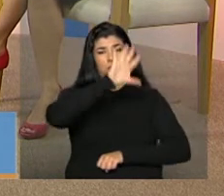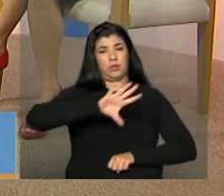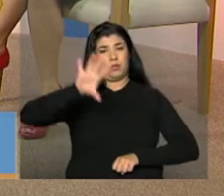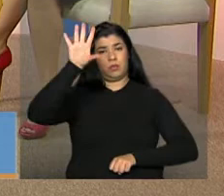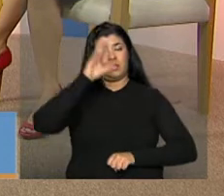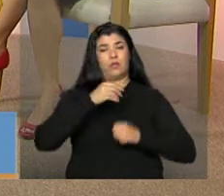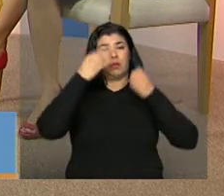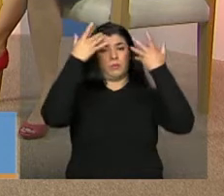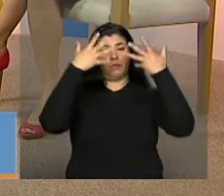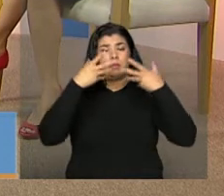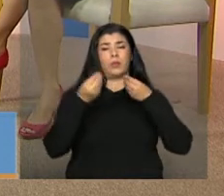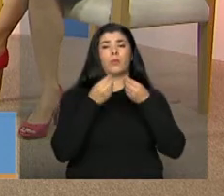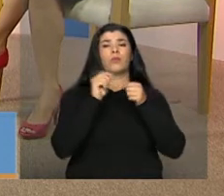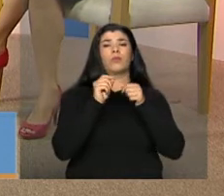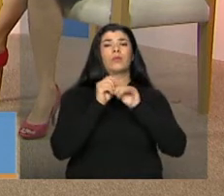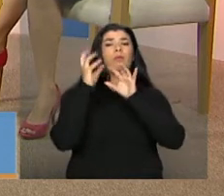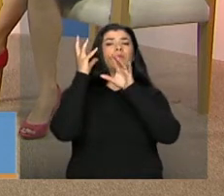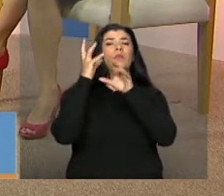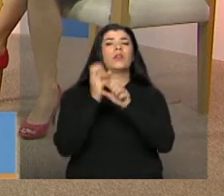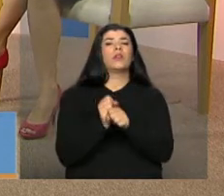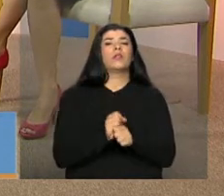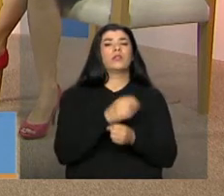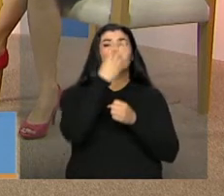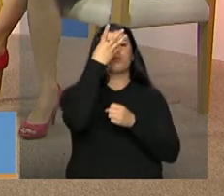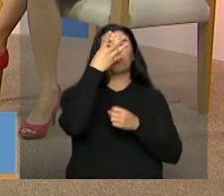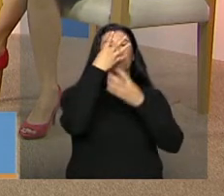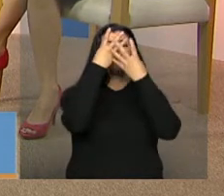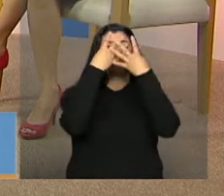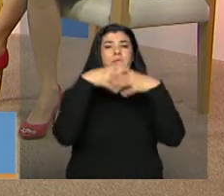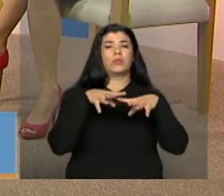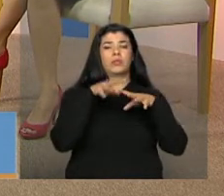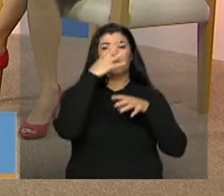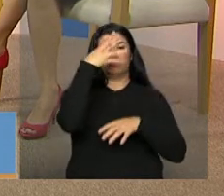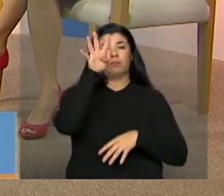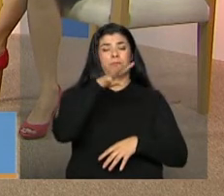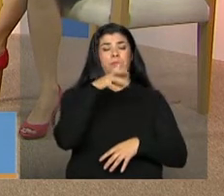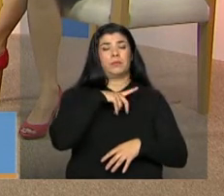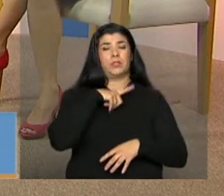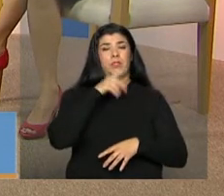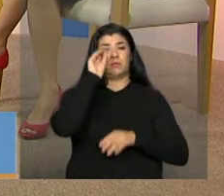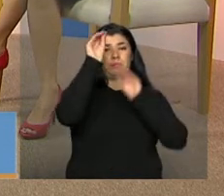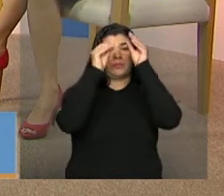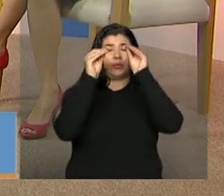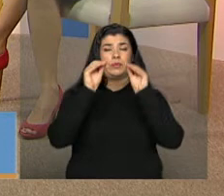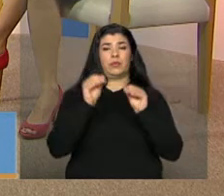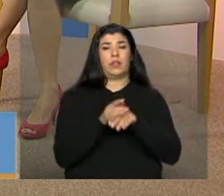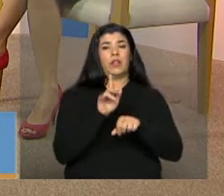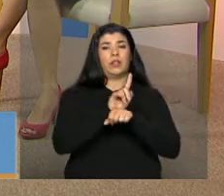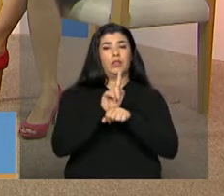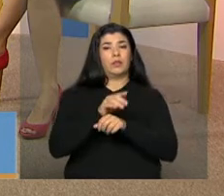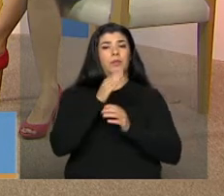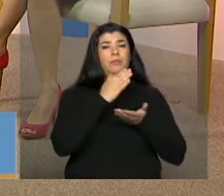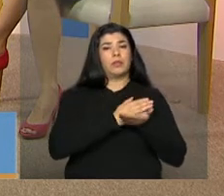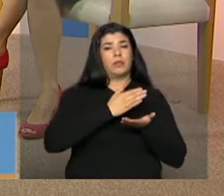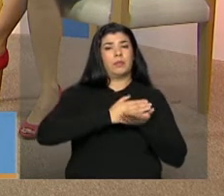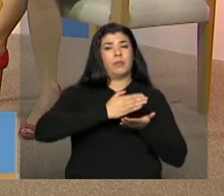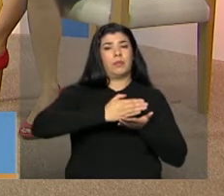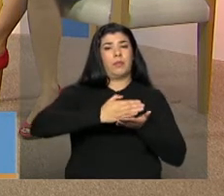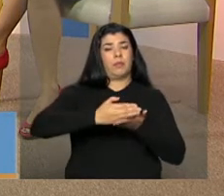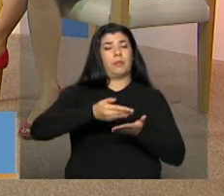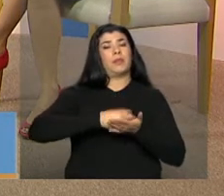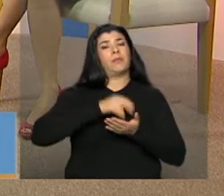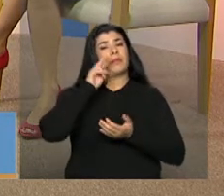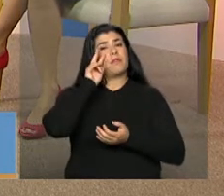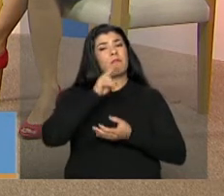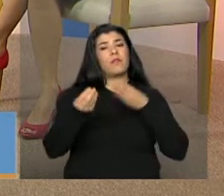exercício, mas tem uma planilha que ele faz um passo a passo no acompanhamento mensal para o gestor justamente... Para facilitar essa